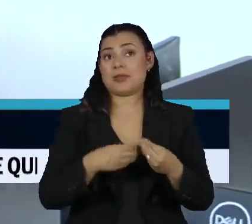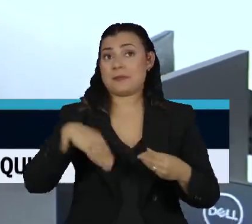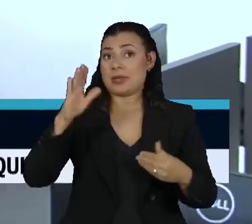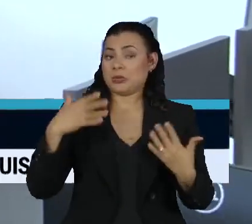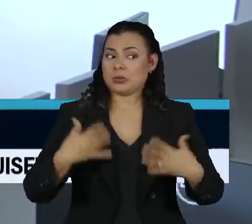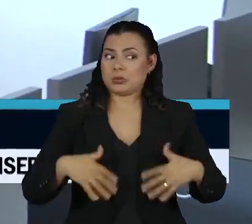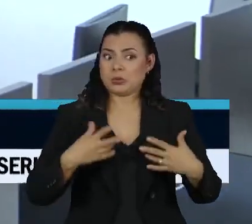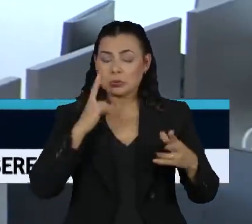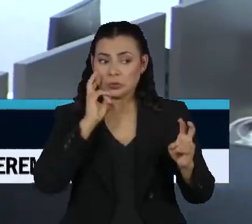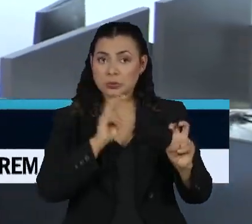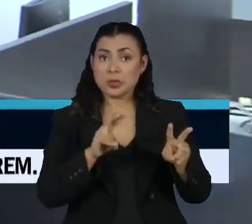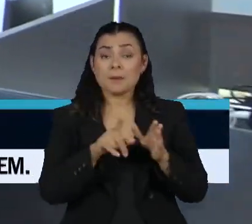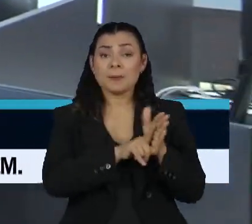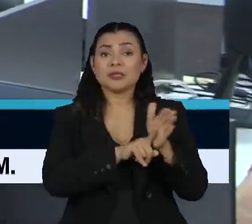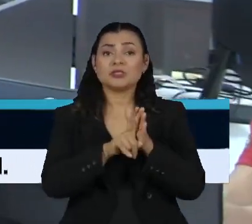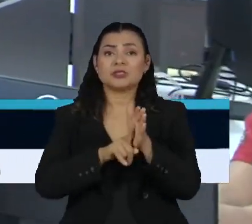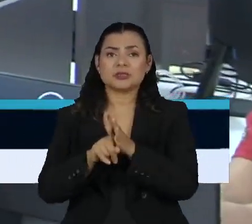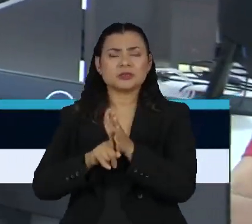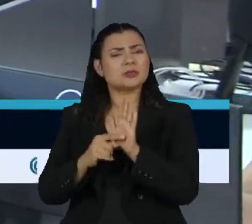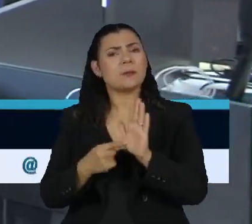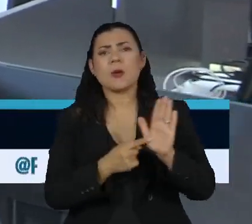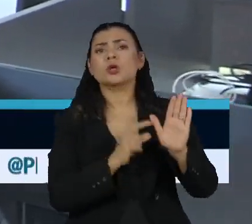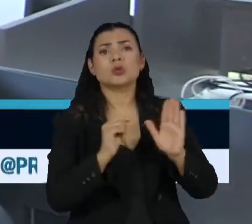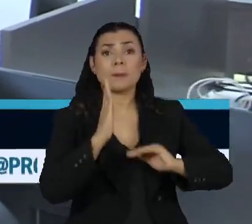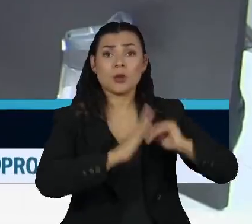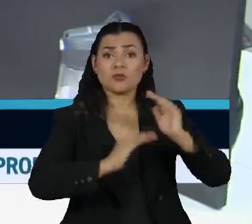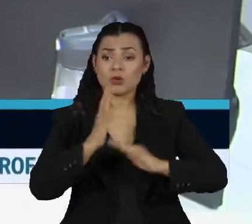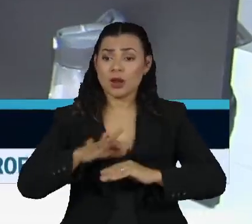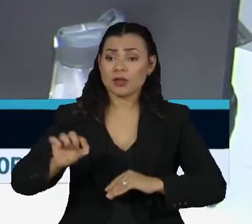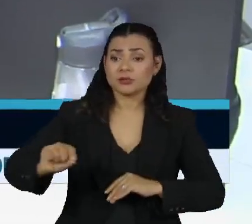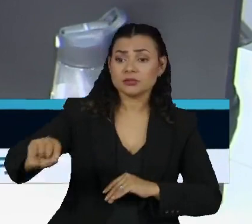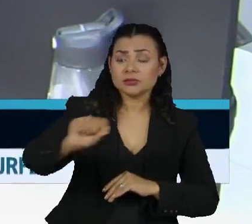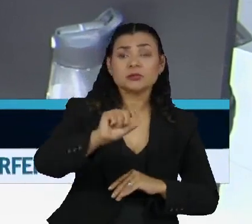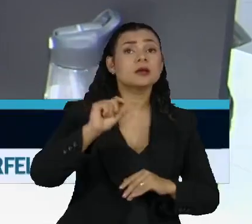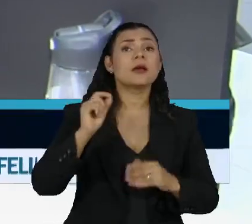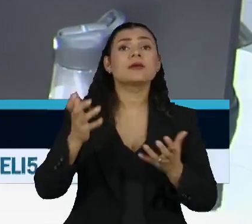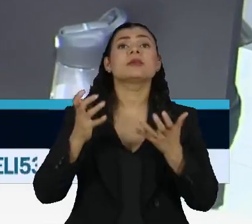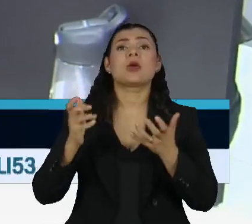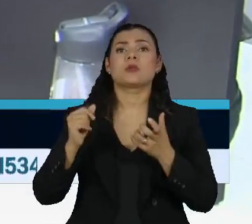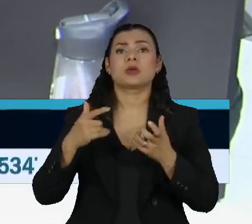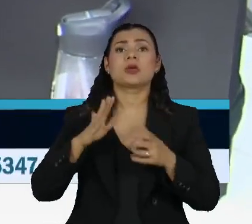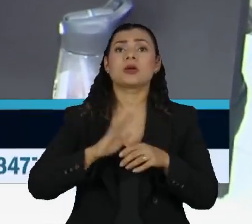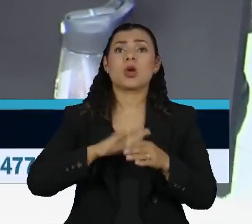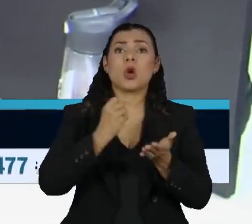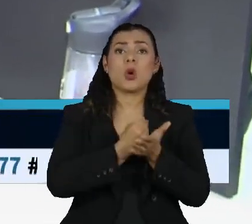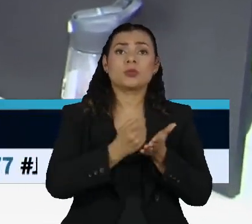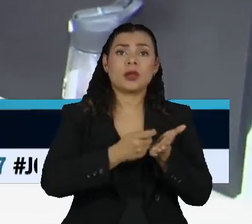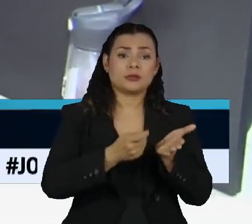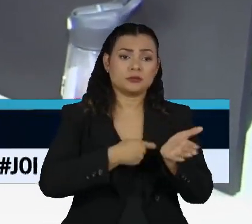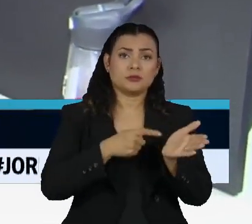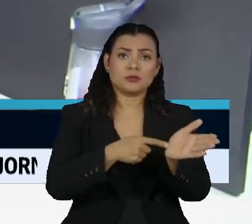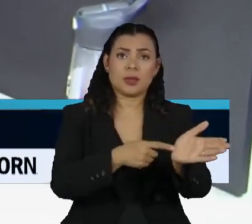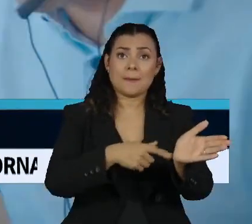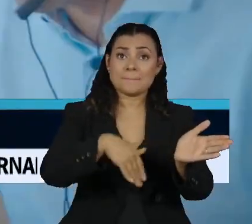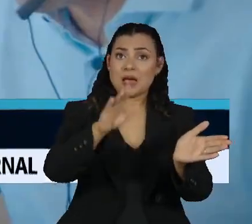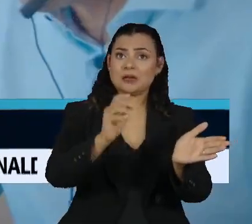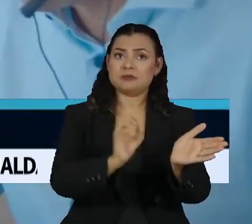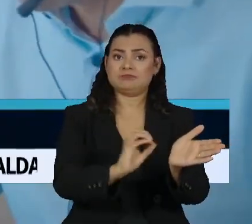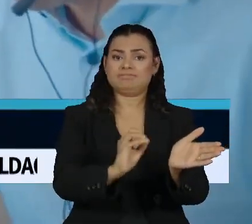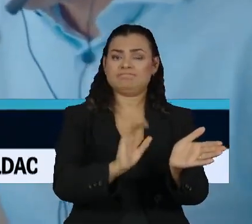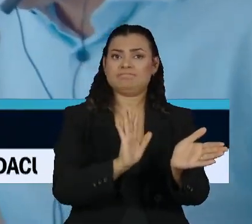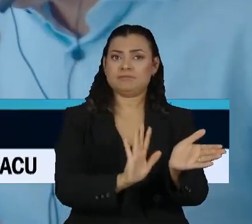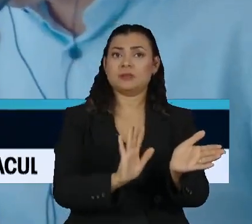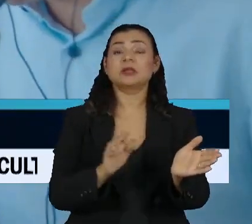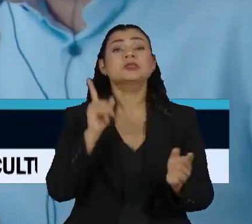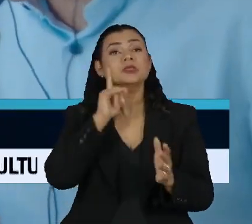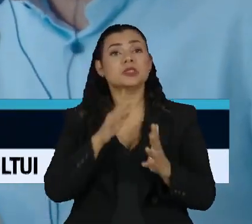pesquisa do Instituto Gallup aponta que esses profissionais querem fazer apenas o que está no contrato. Nada além disso. Nos